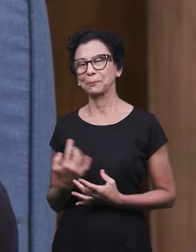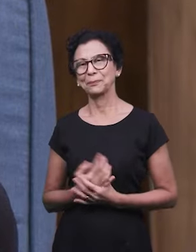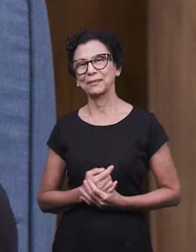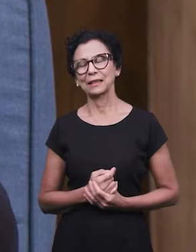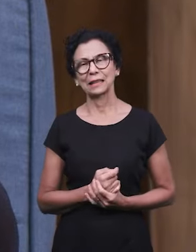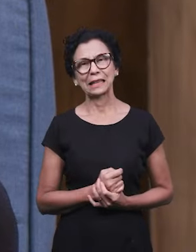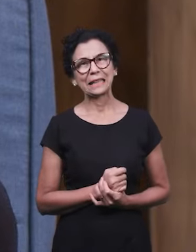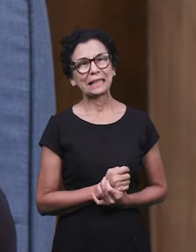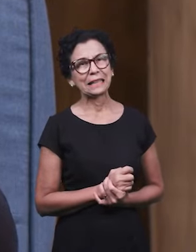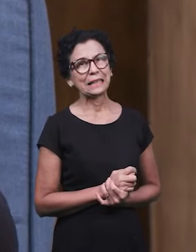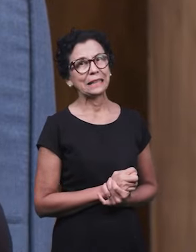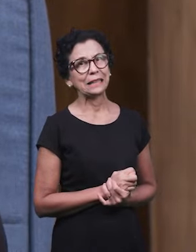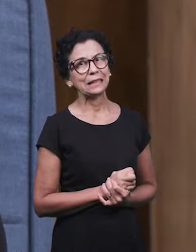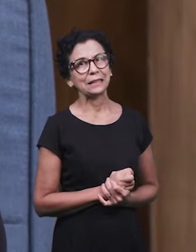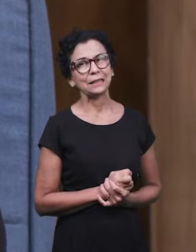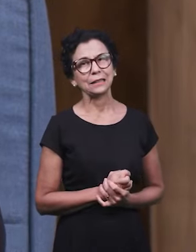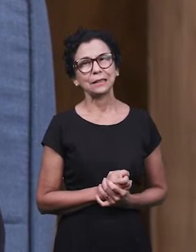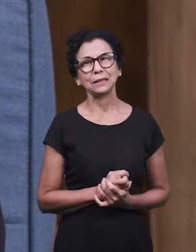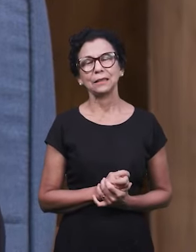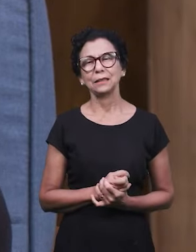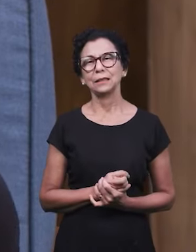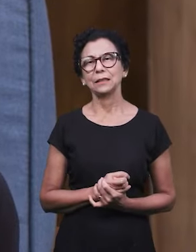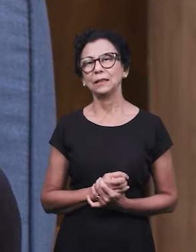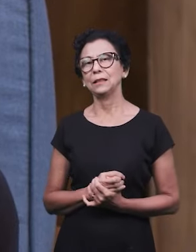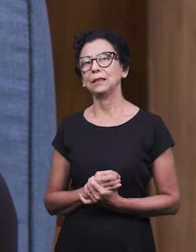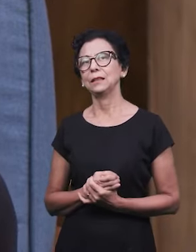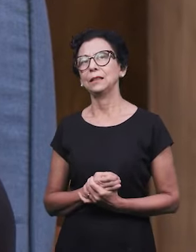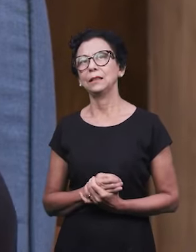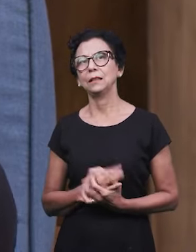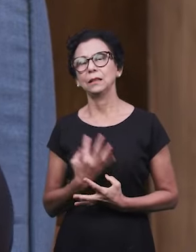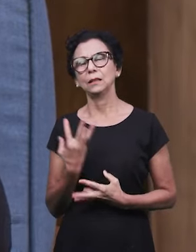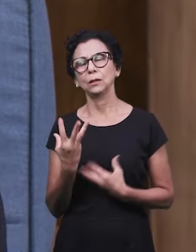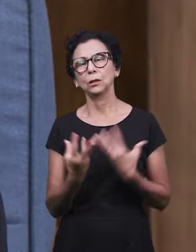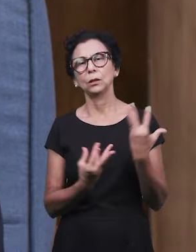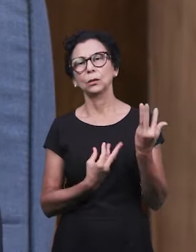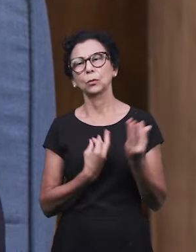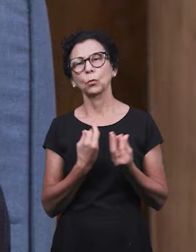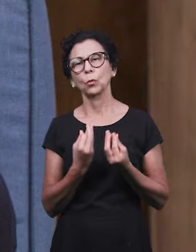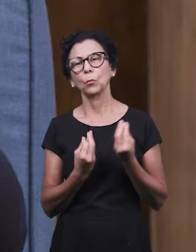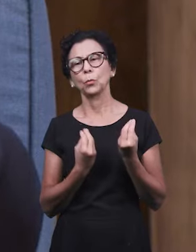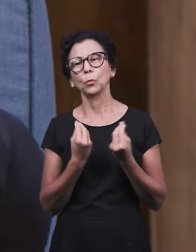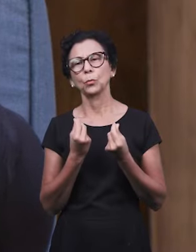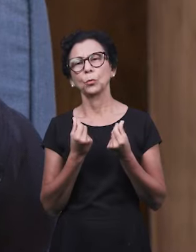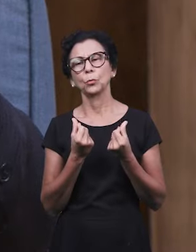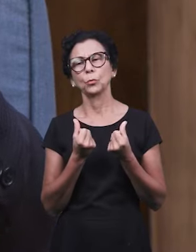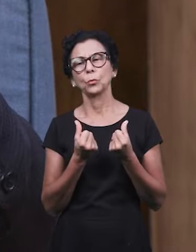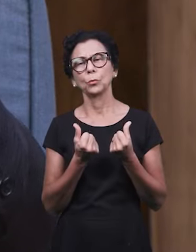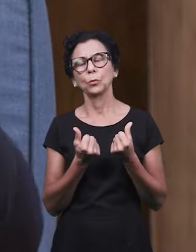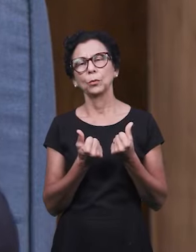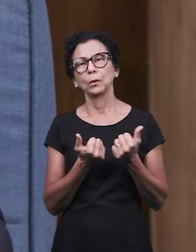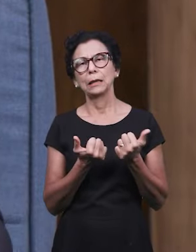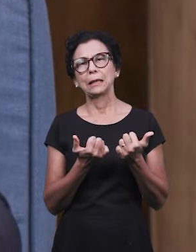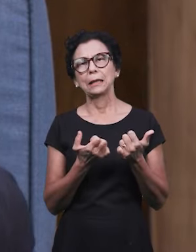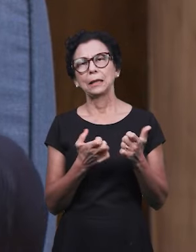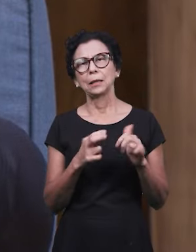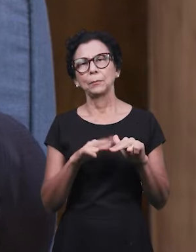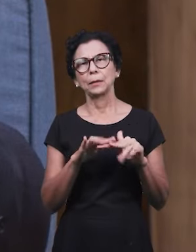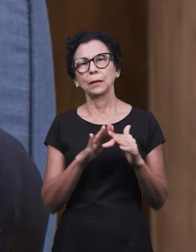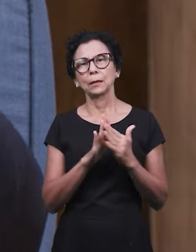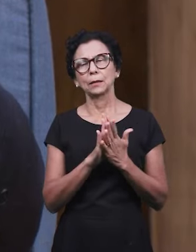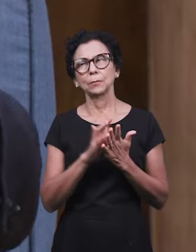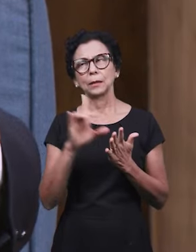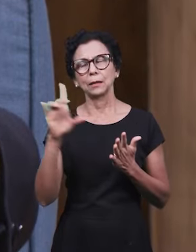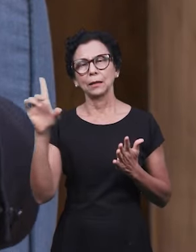e de que maneira que essa abordagem é feita na palavra de Deus,